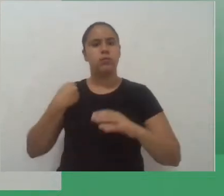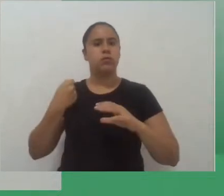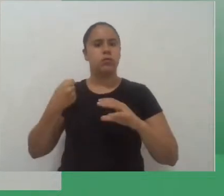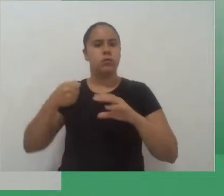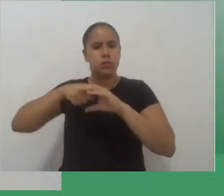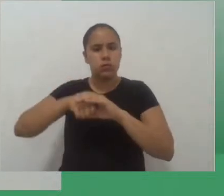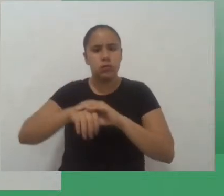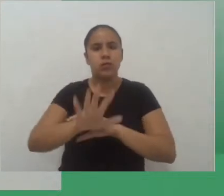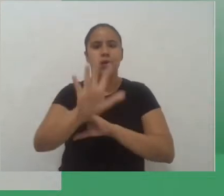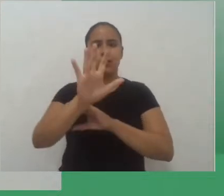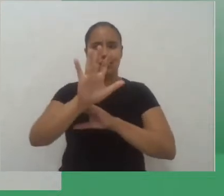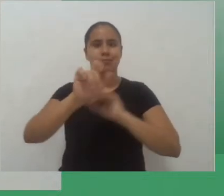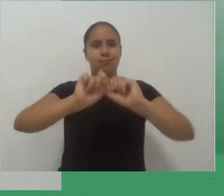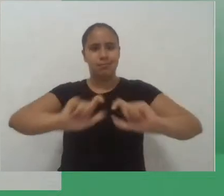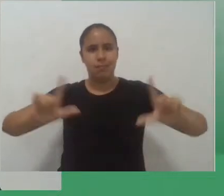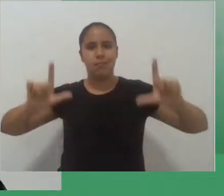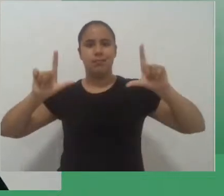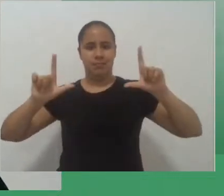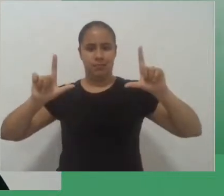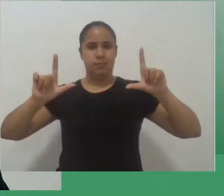Deixa eu ver se vai aparecer aqui.